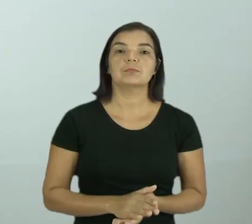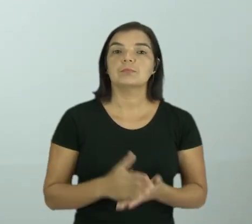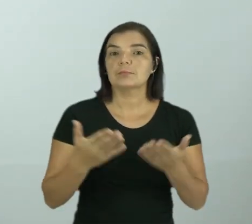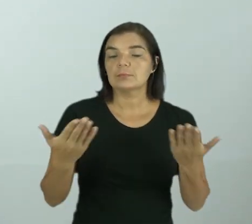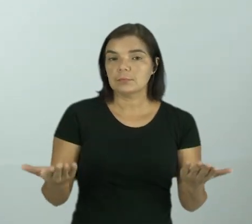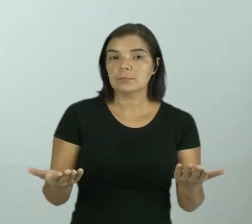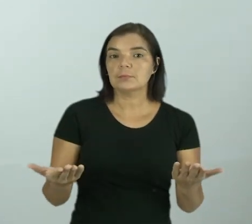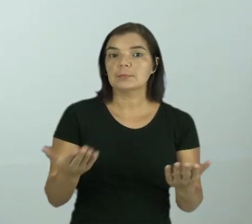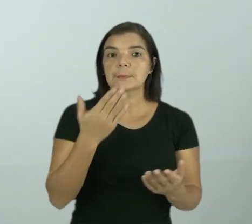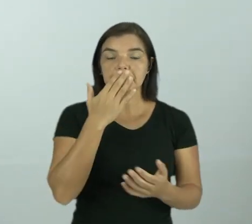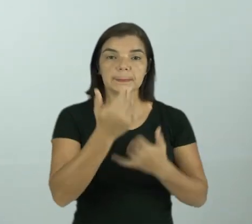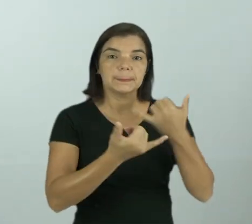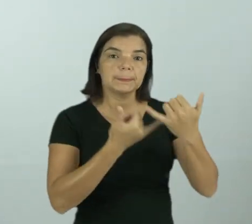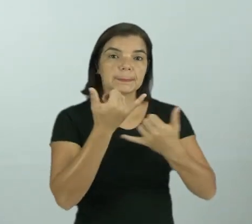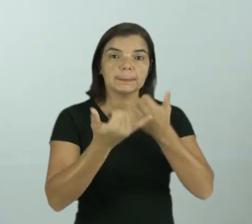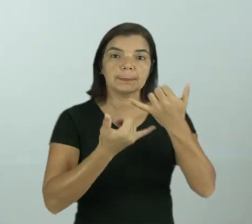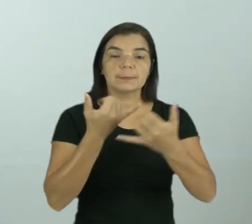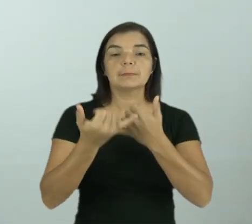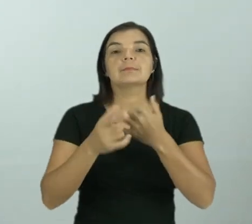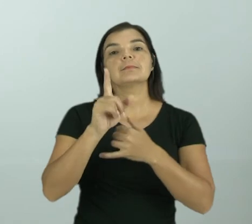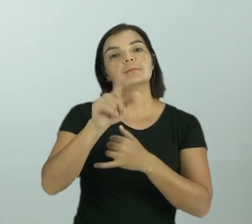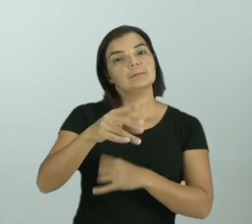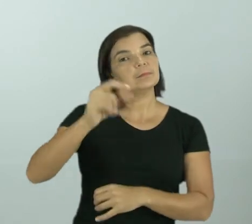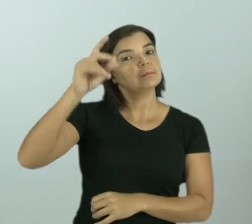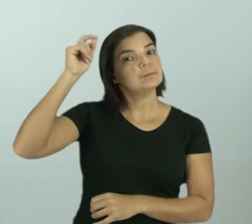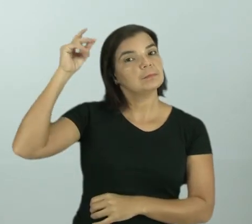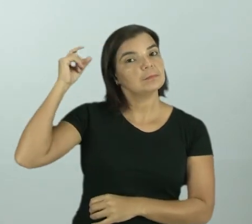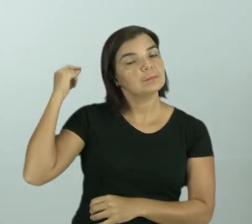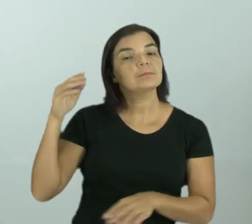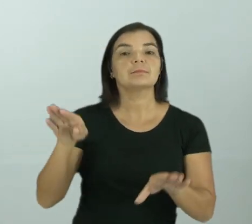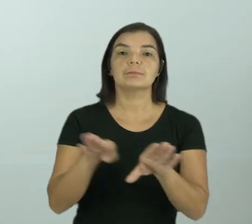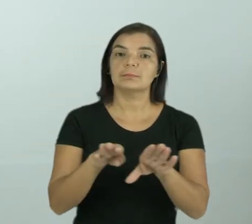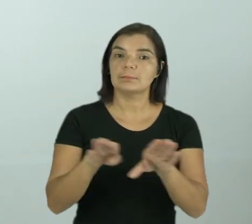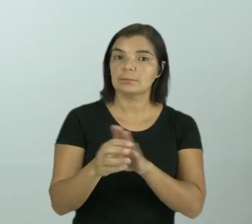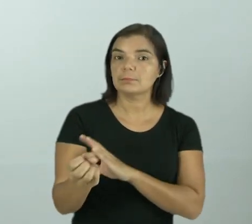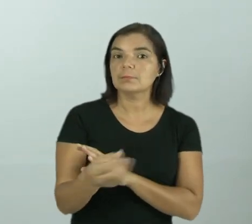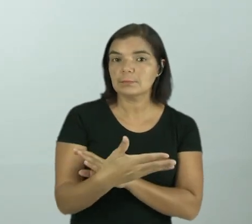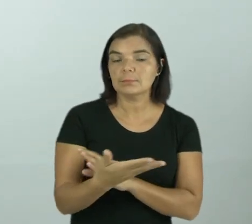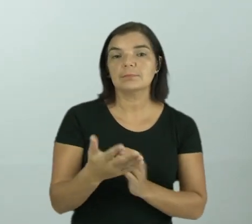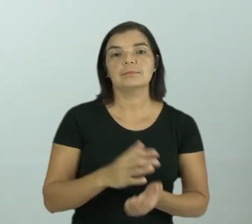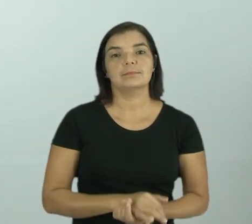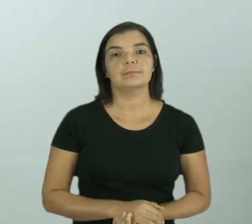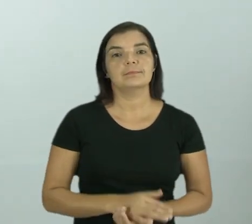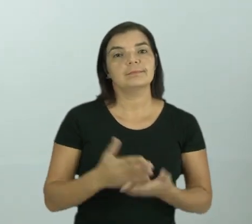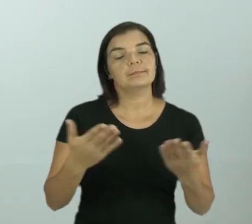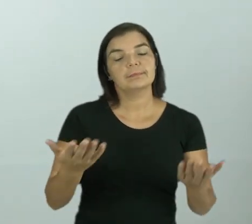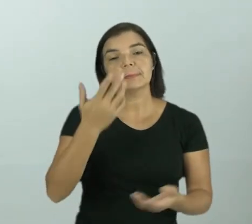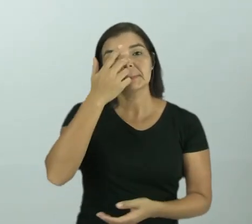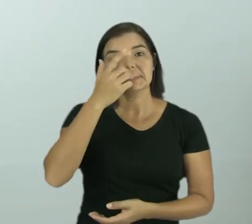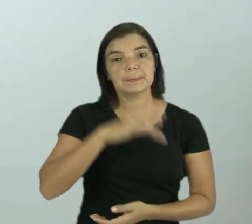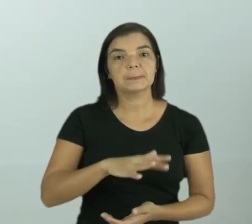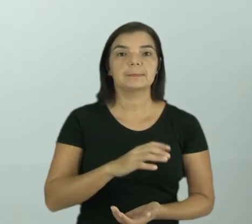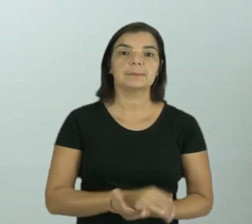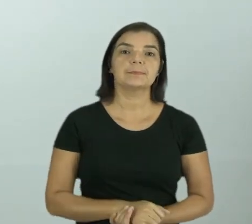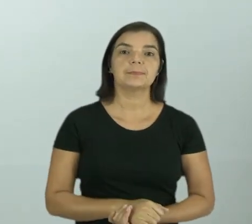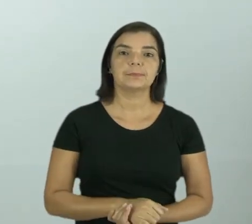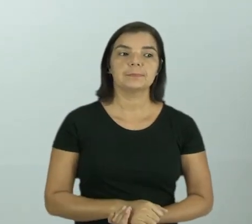então, esse tipo de brincadeira, ela é antiga, mas também é atual. Então, crianças,